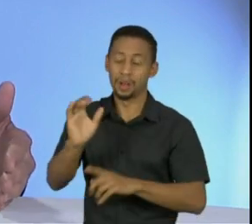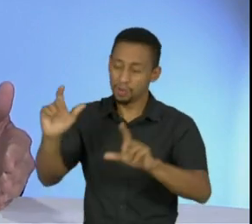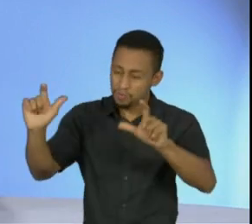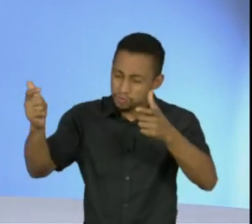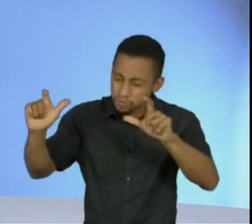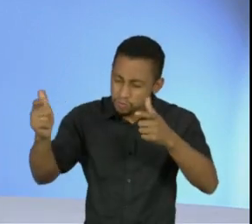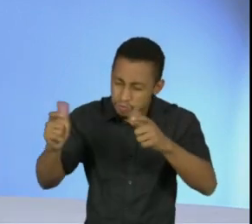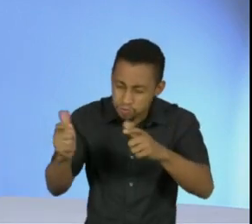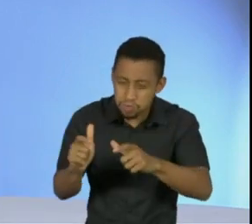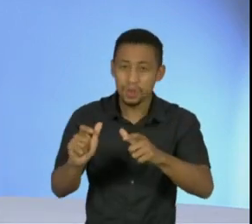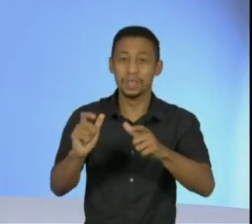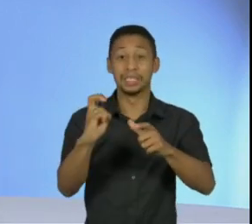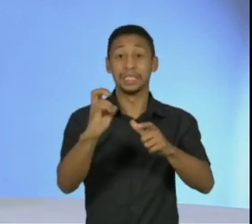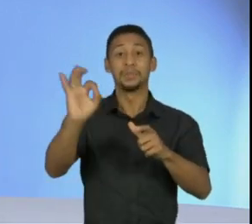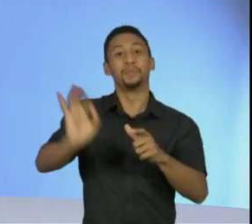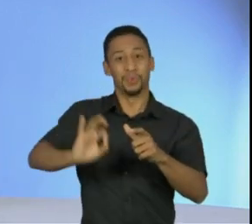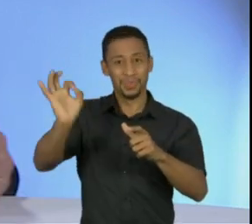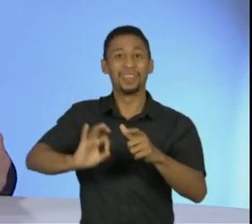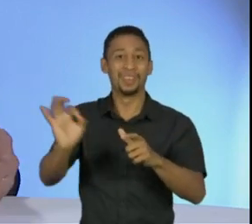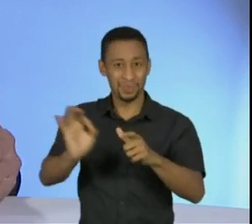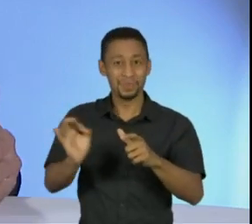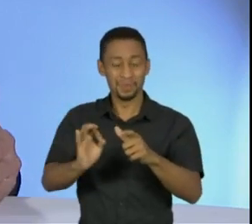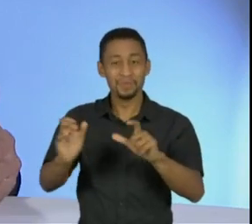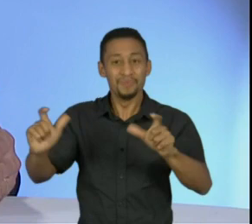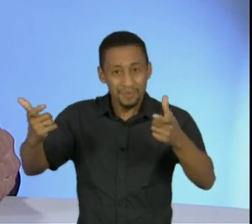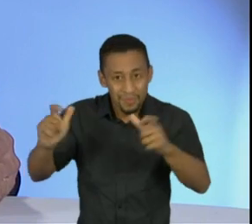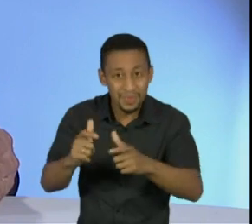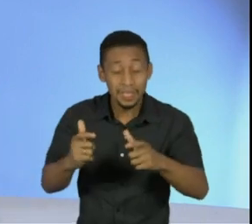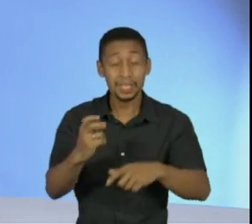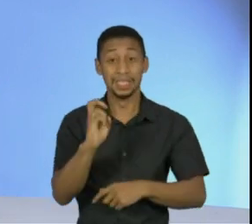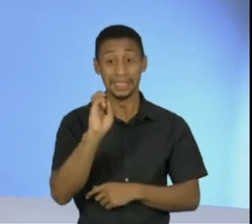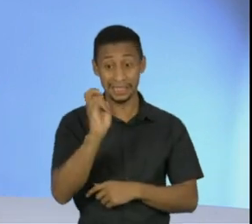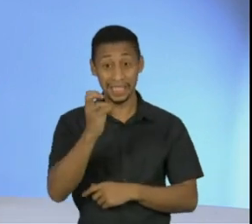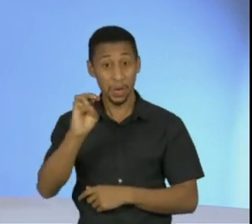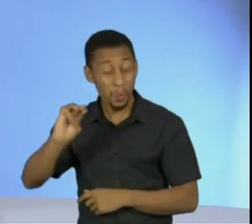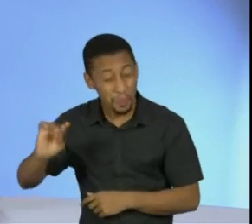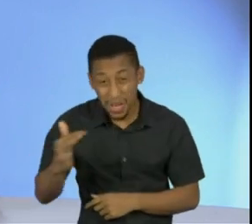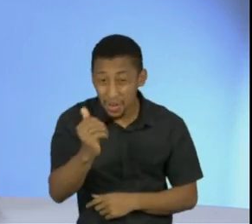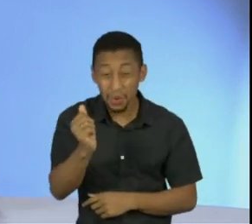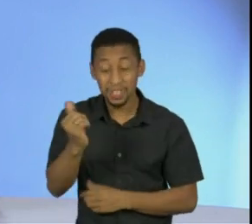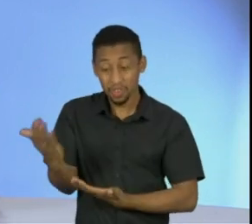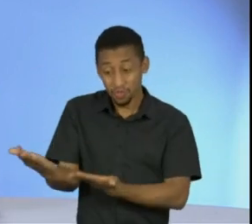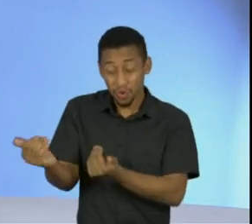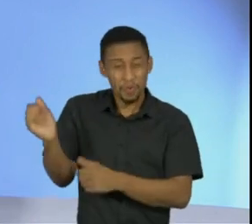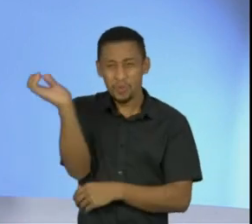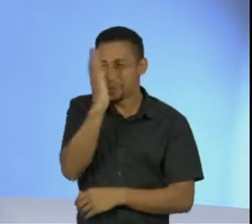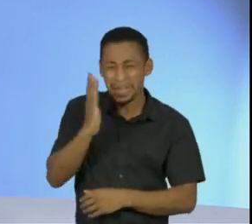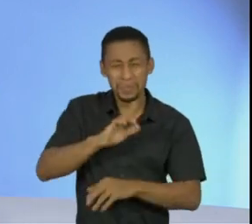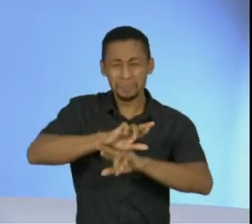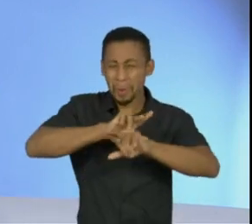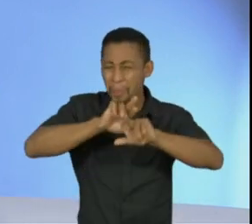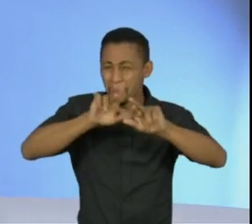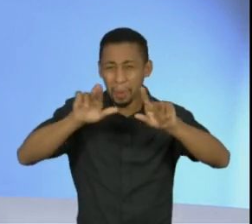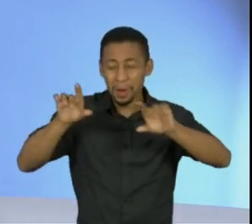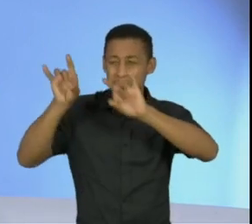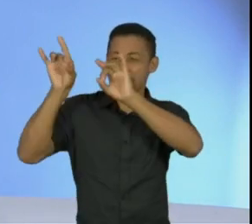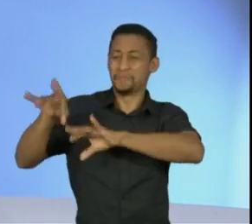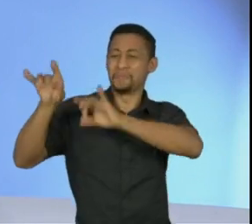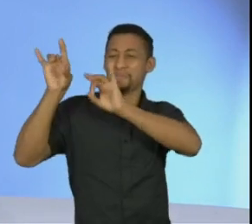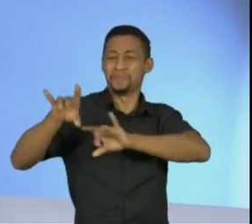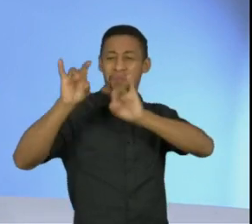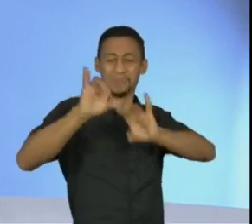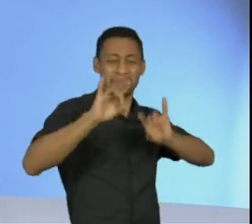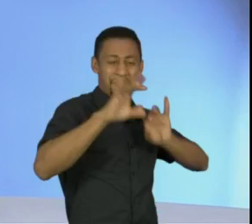são centenas e milhões de jovens brasileiros que estão hoje fora da escola, por uma falta de uma política,